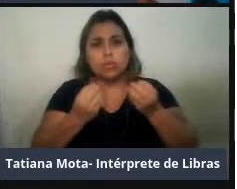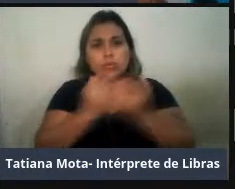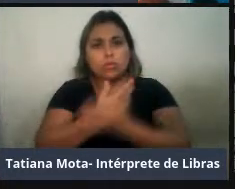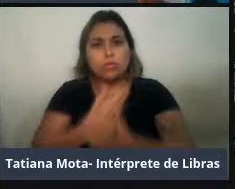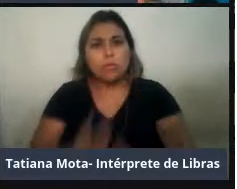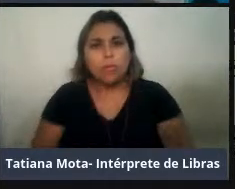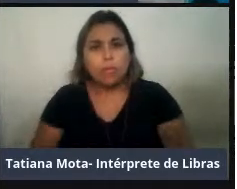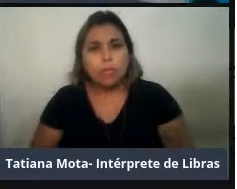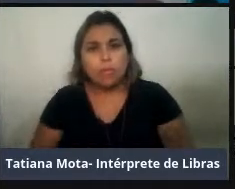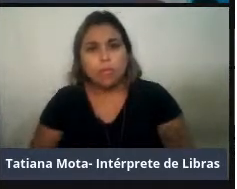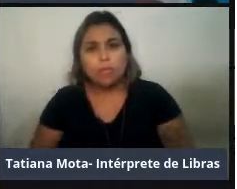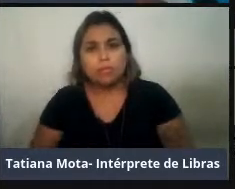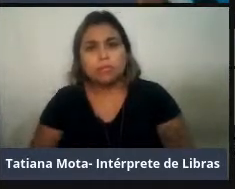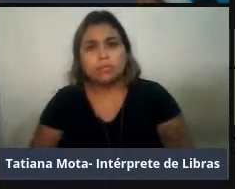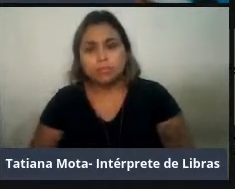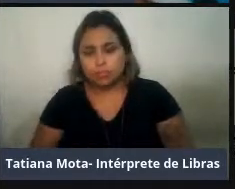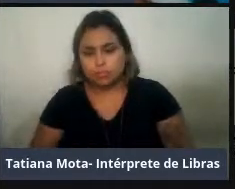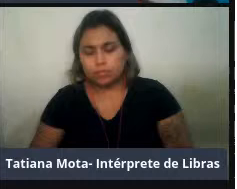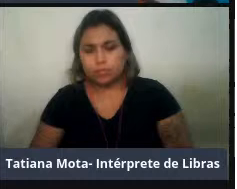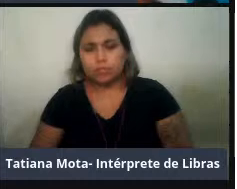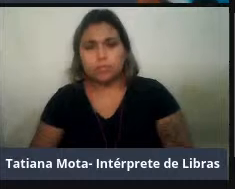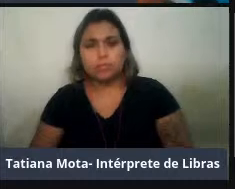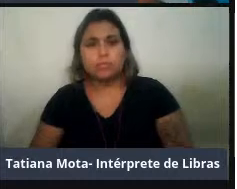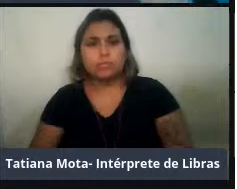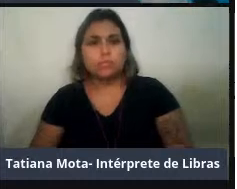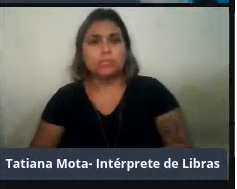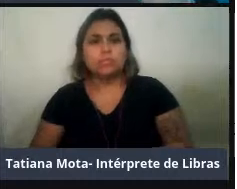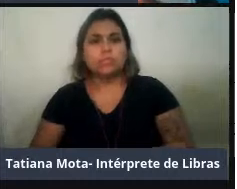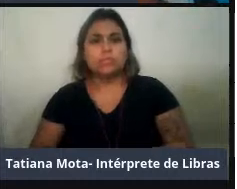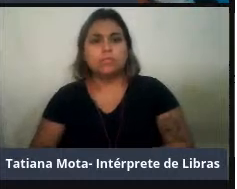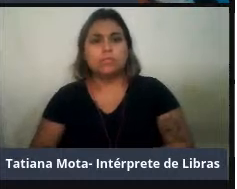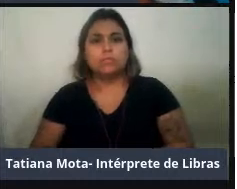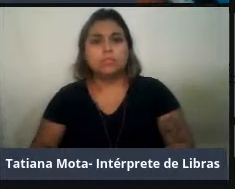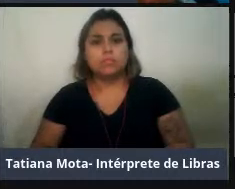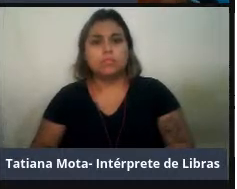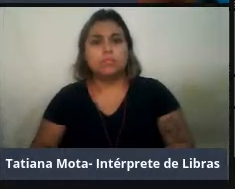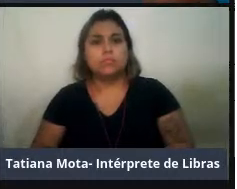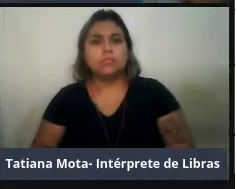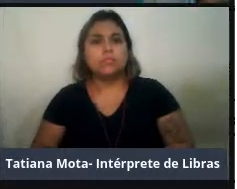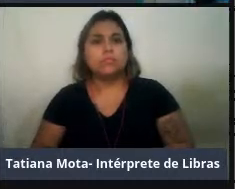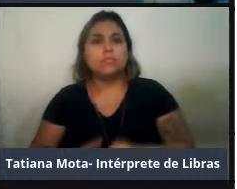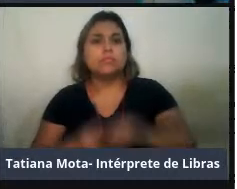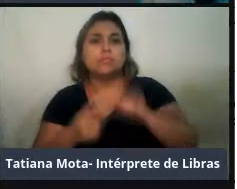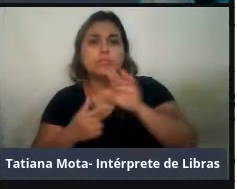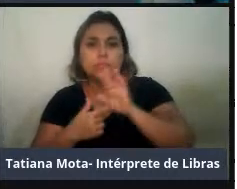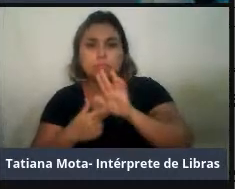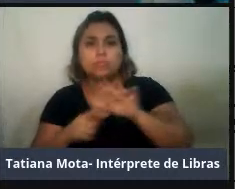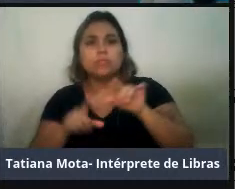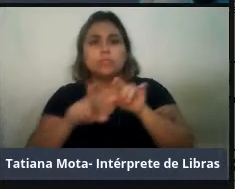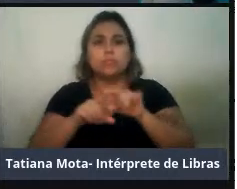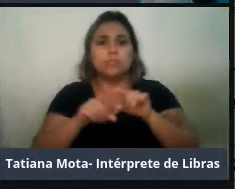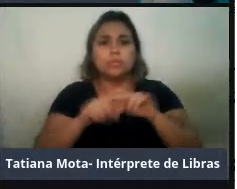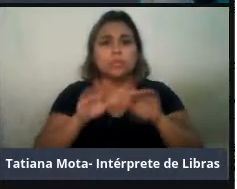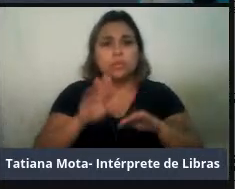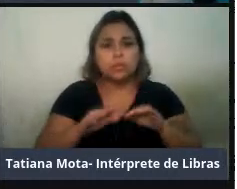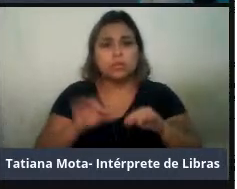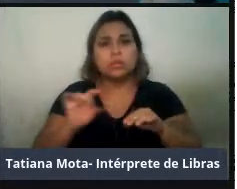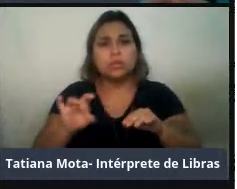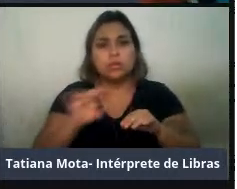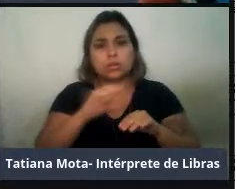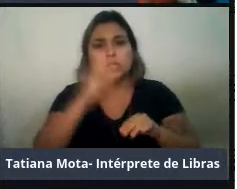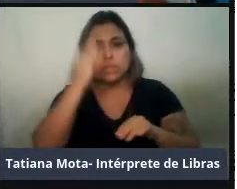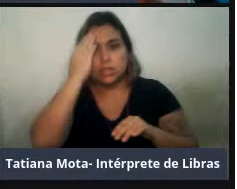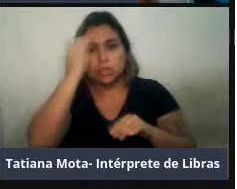também fez uma estimativa pegando o número amostral ótimo, né? Considerando a nossa limitação de amostragem em cada